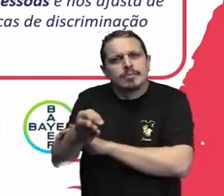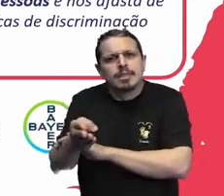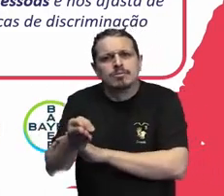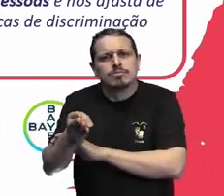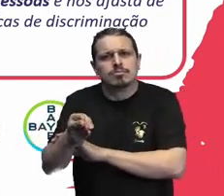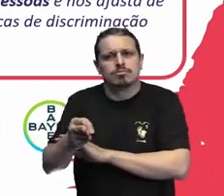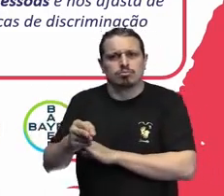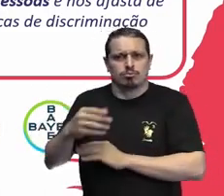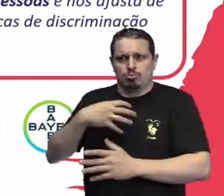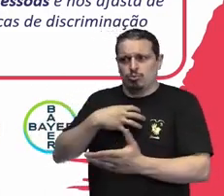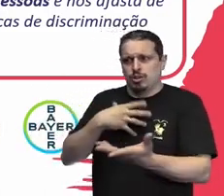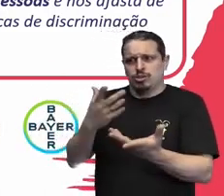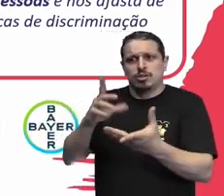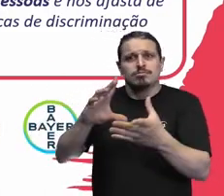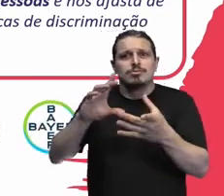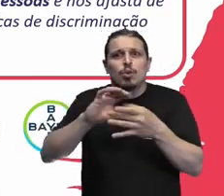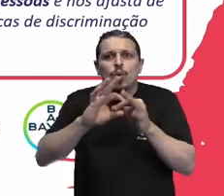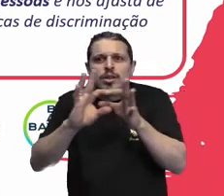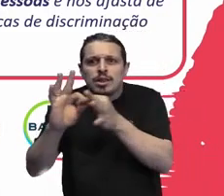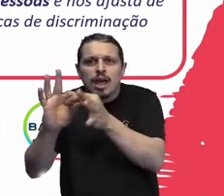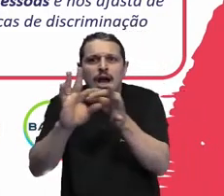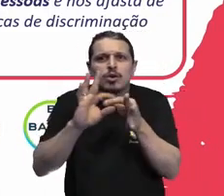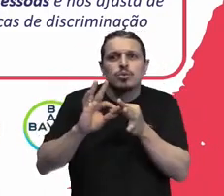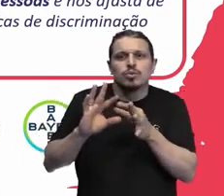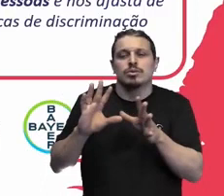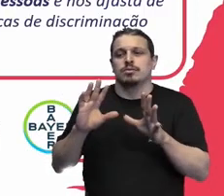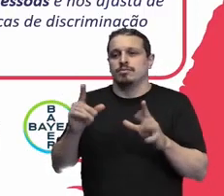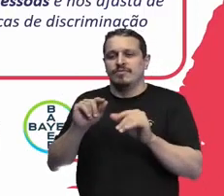contextos isso é importante para uma organização